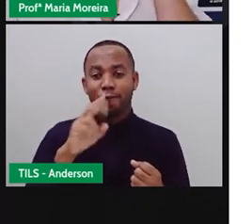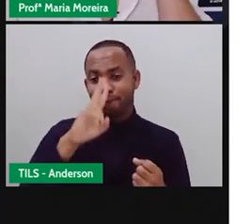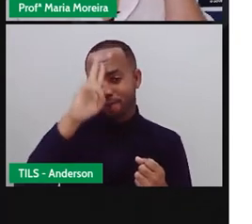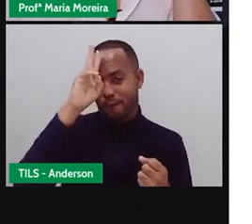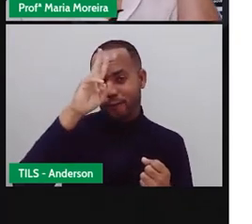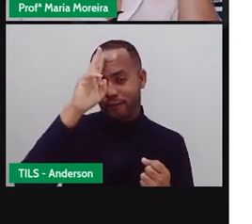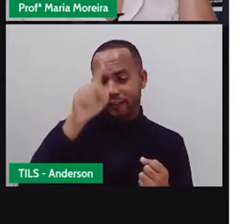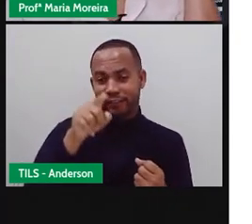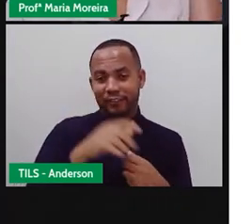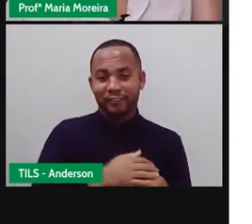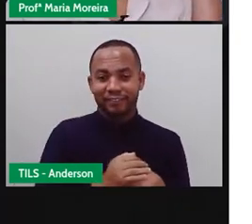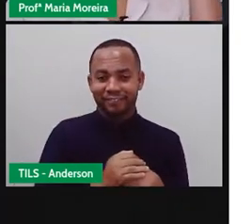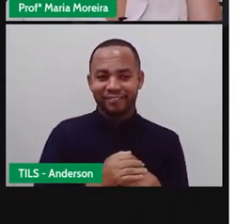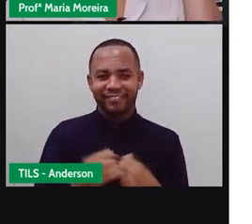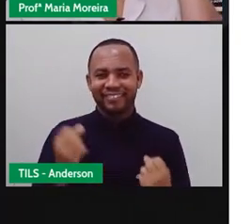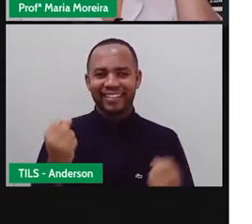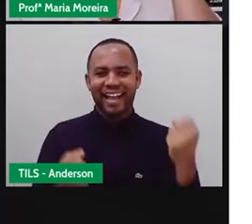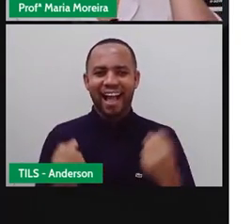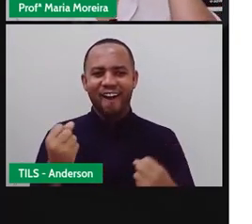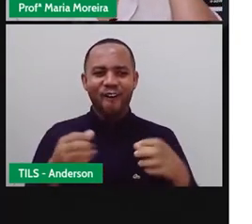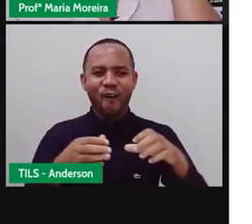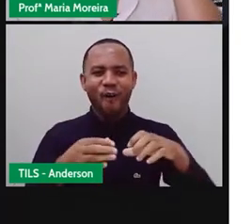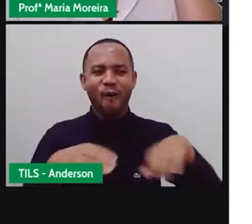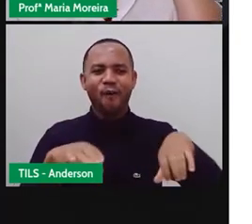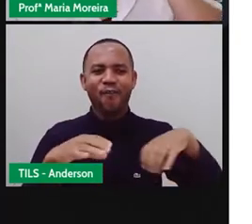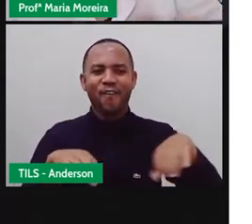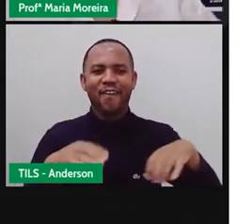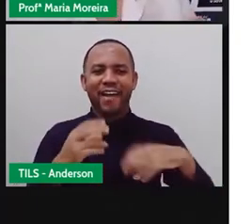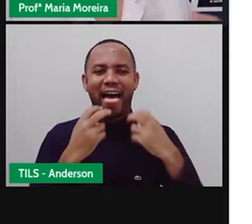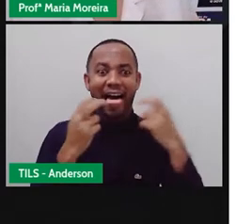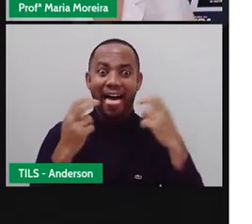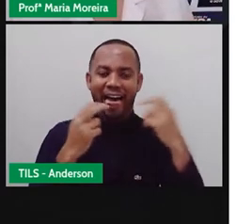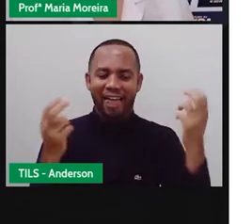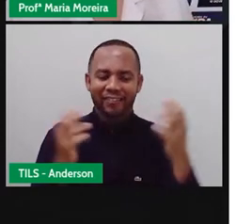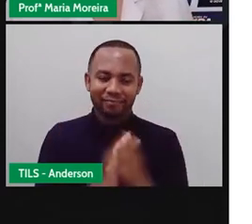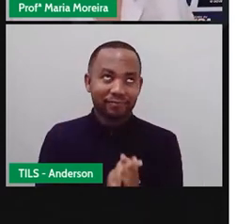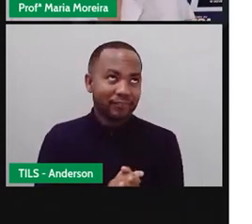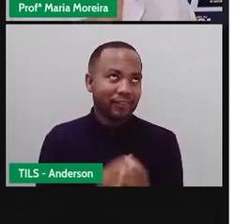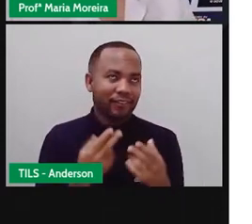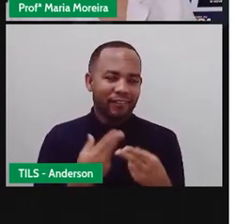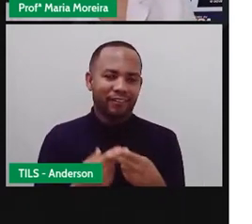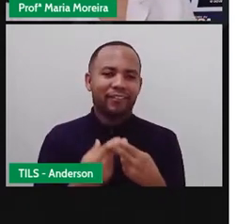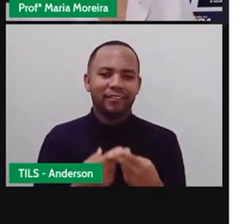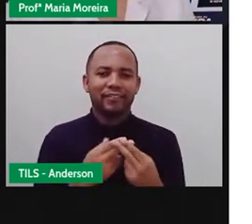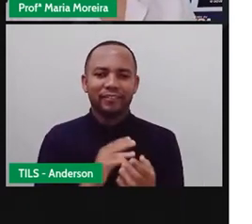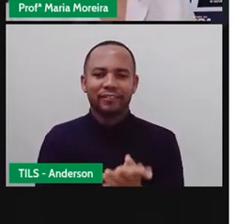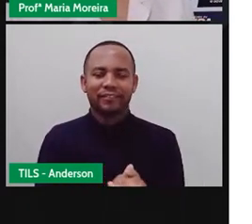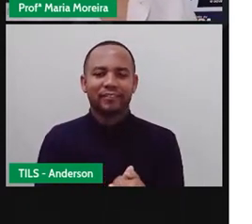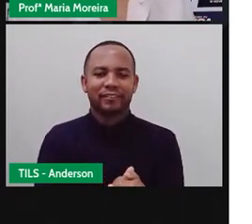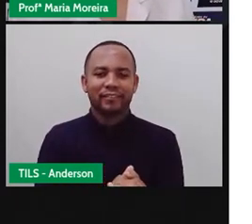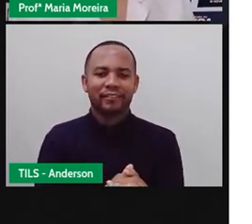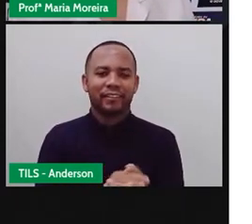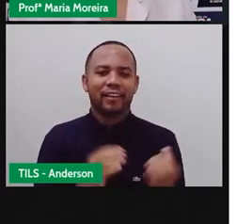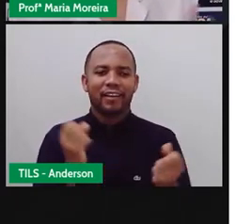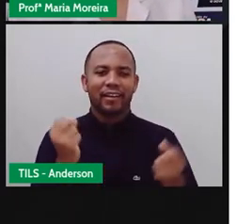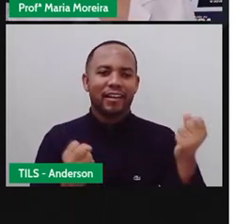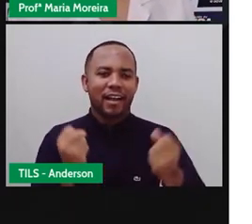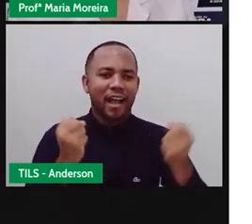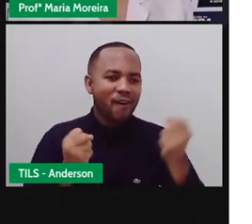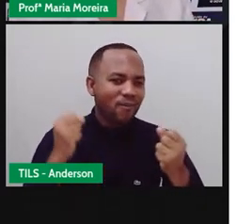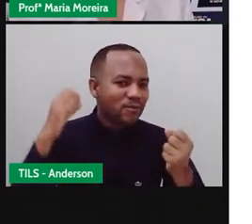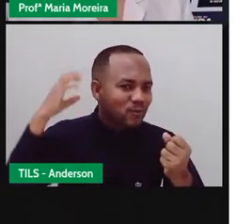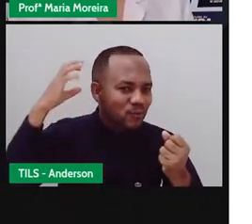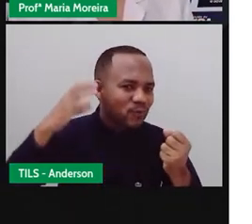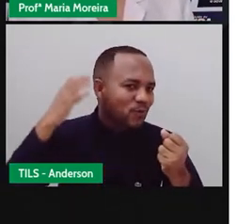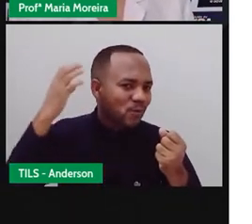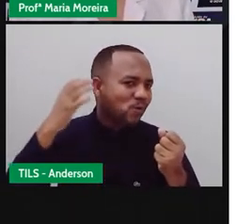O carro do ovo com um negócio desse aí, quem ia aguentar? Bom, é, é, os carros de som, eles são construídos exclusivamente, são criados